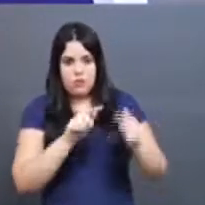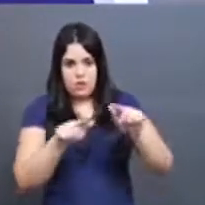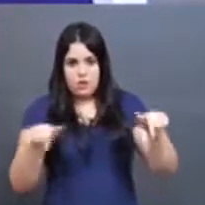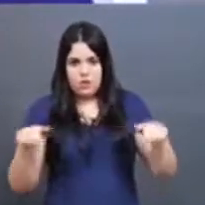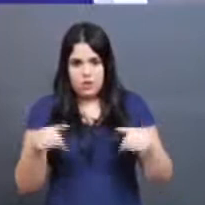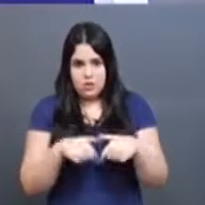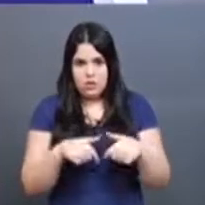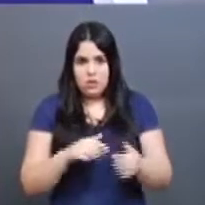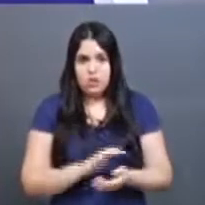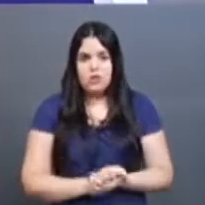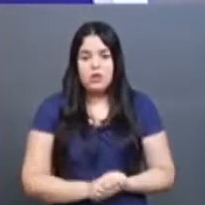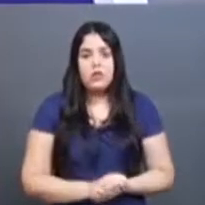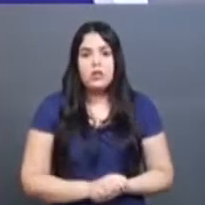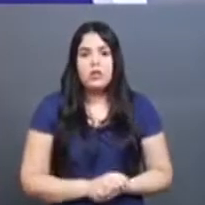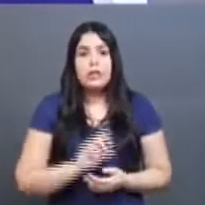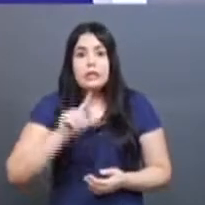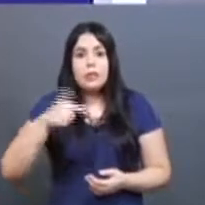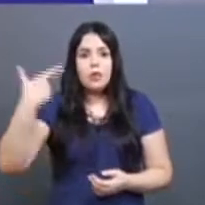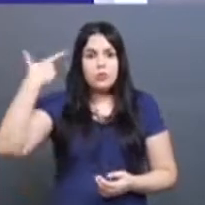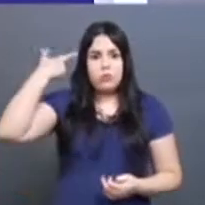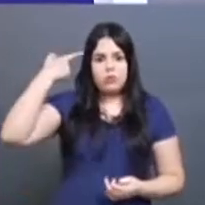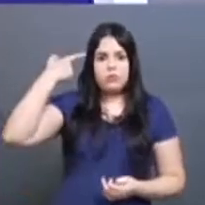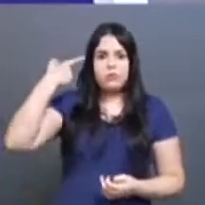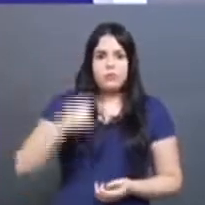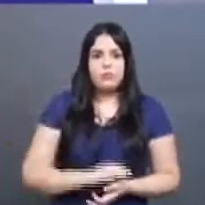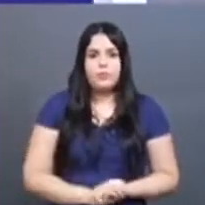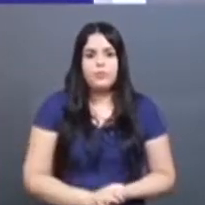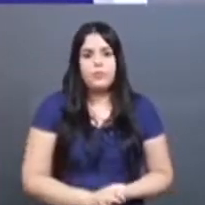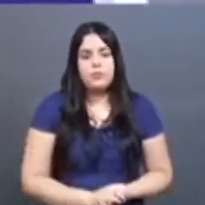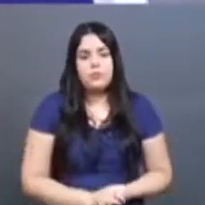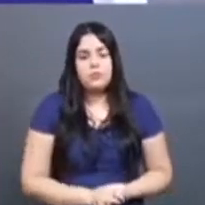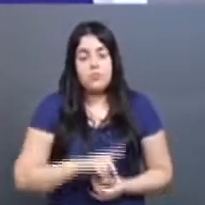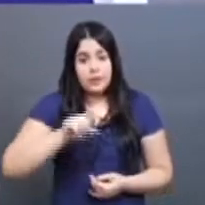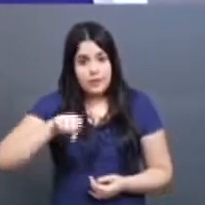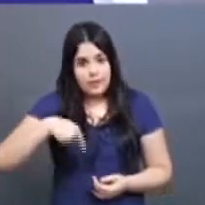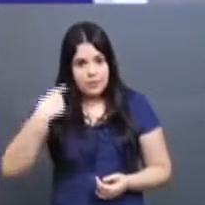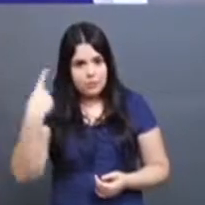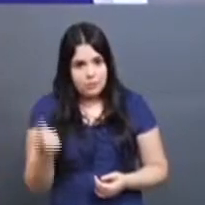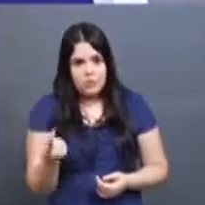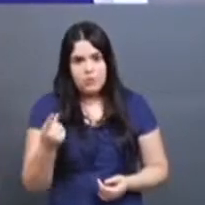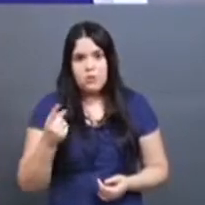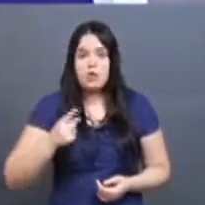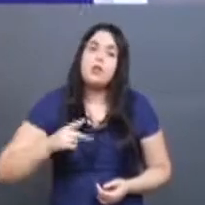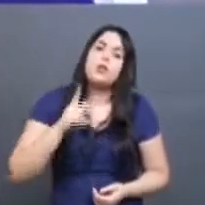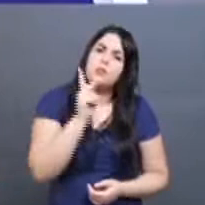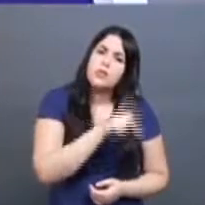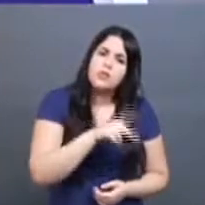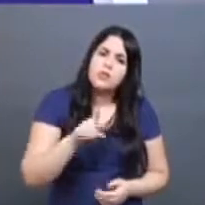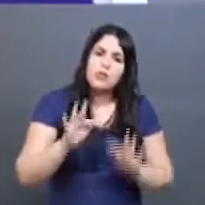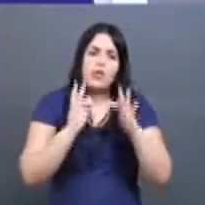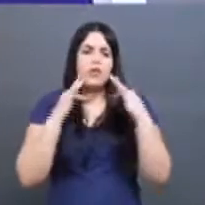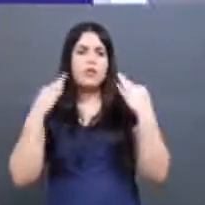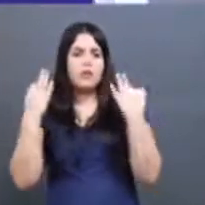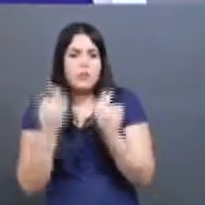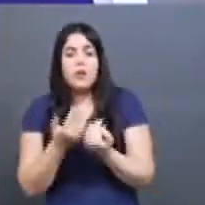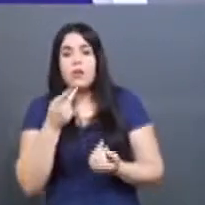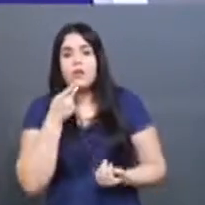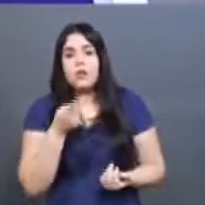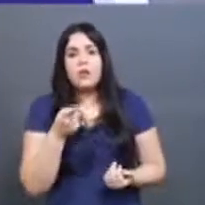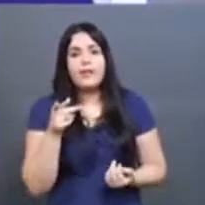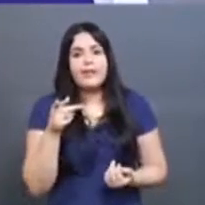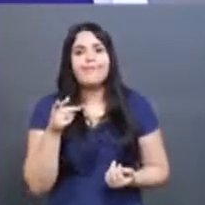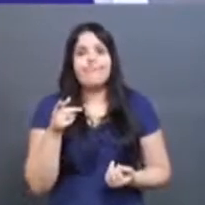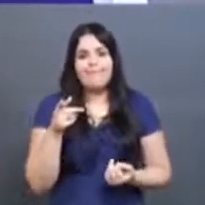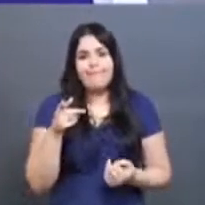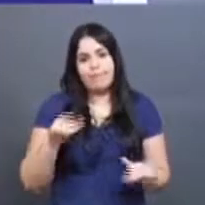e se matou depois. E depois que aconteceu o fato, professores, familiares, relataram que ele